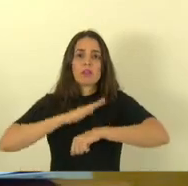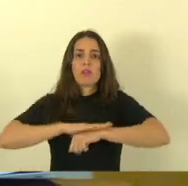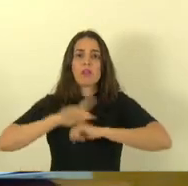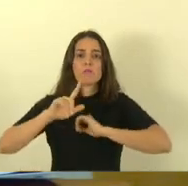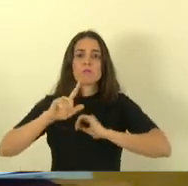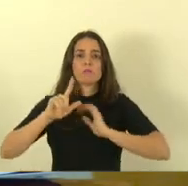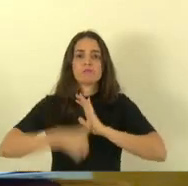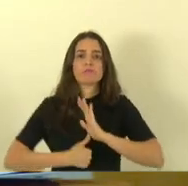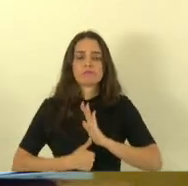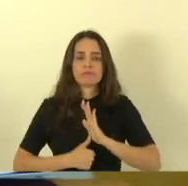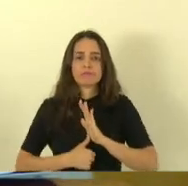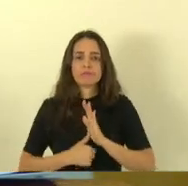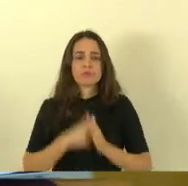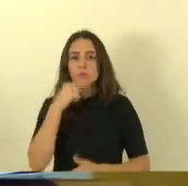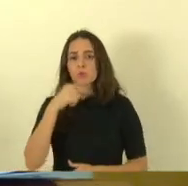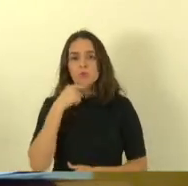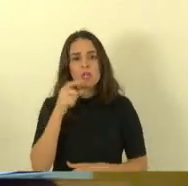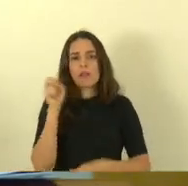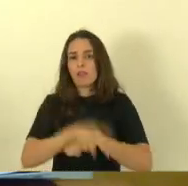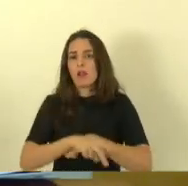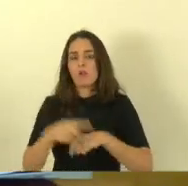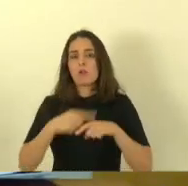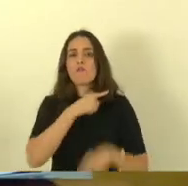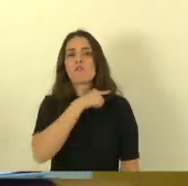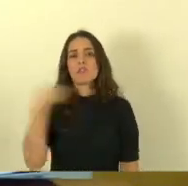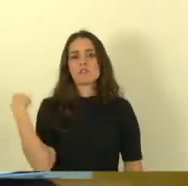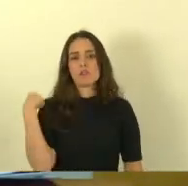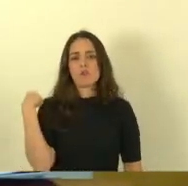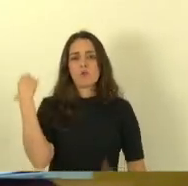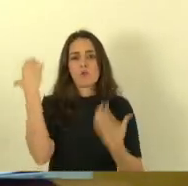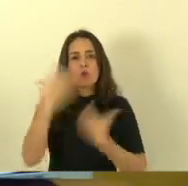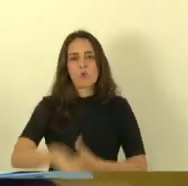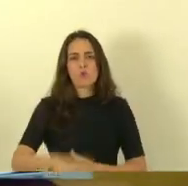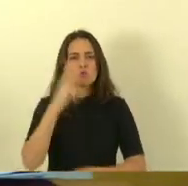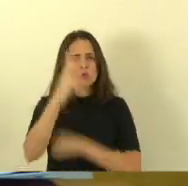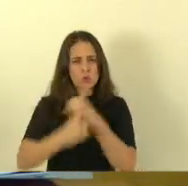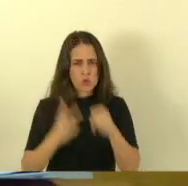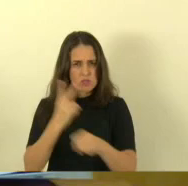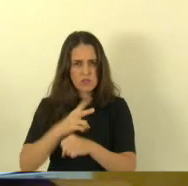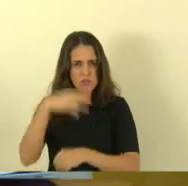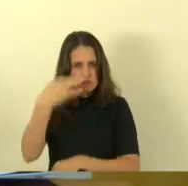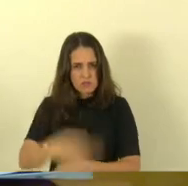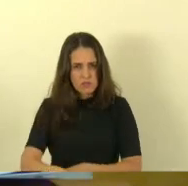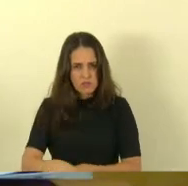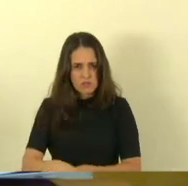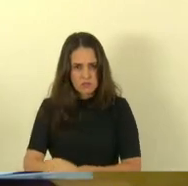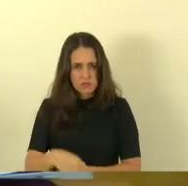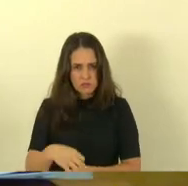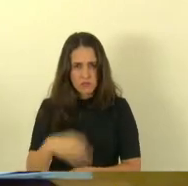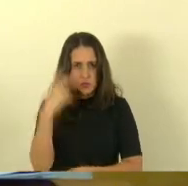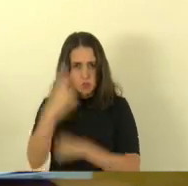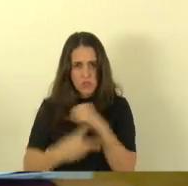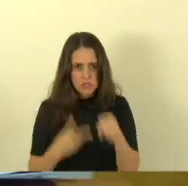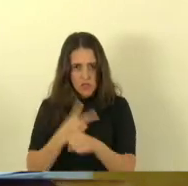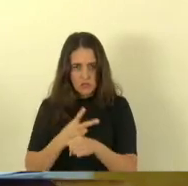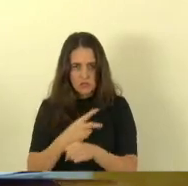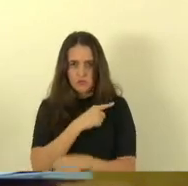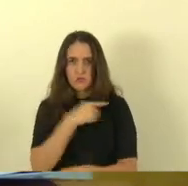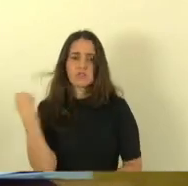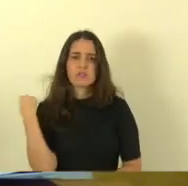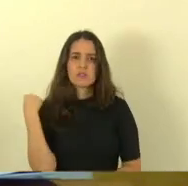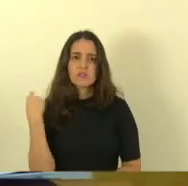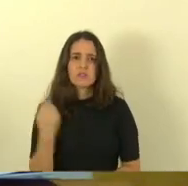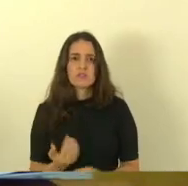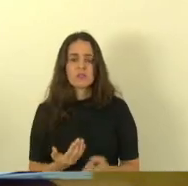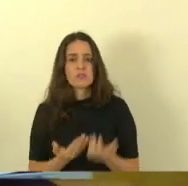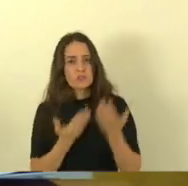mais como eles entrar porque passou o prazo dois anos sei lá quantos anos tá certo meu amigo aliás você